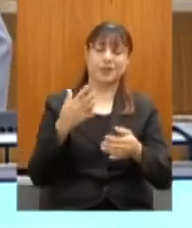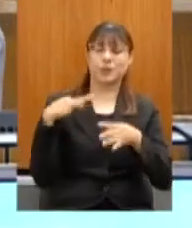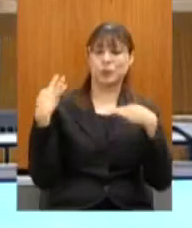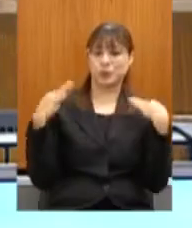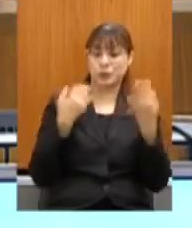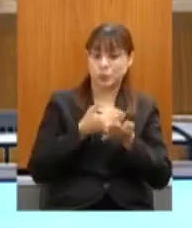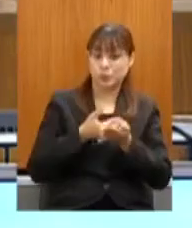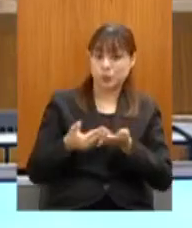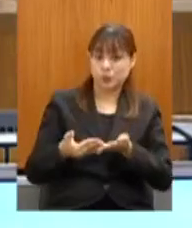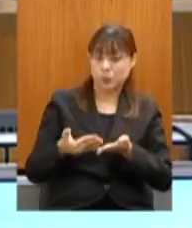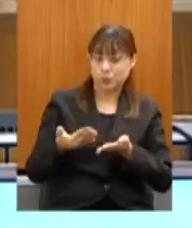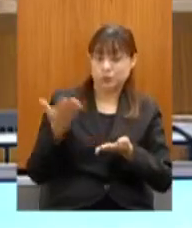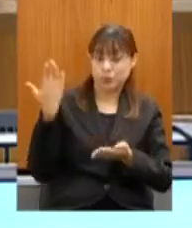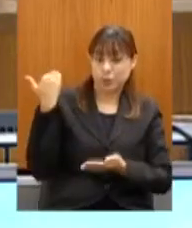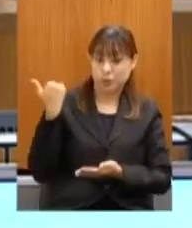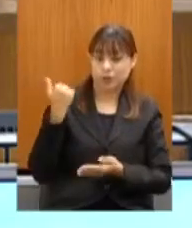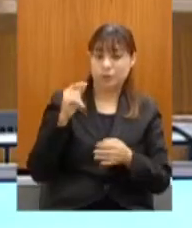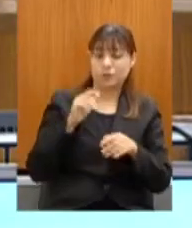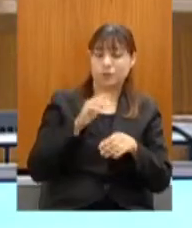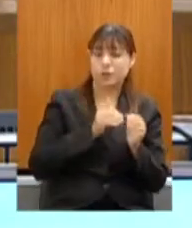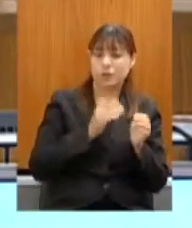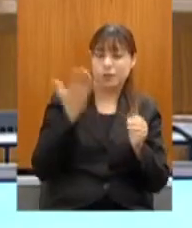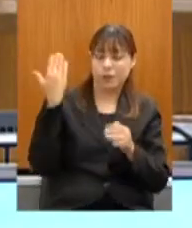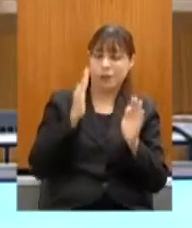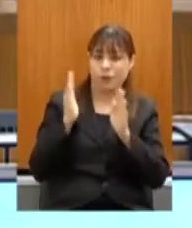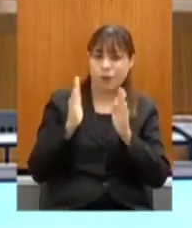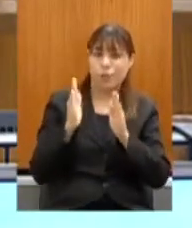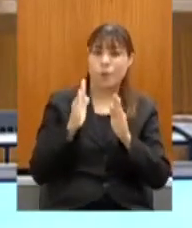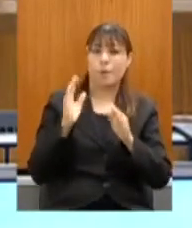logo no início da pandemia. Pode passar.